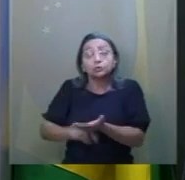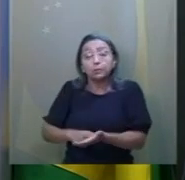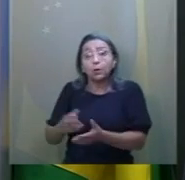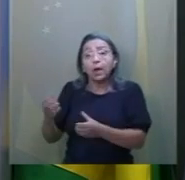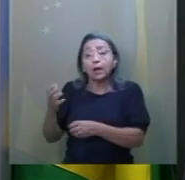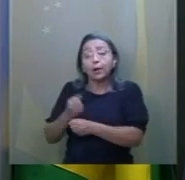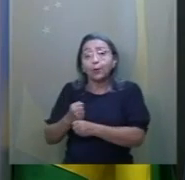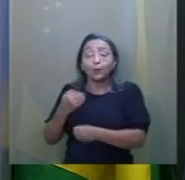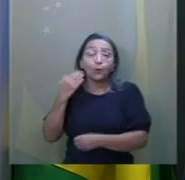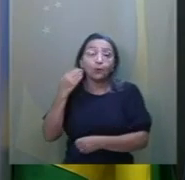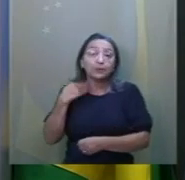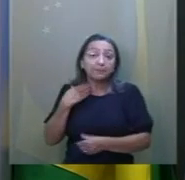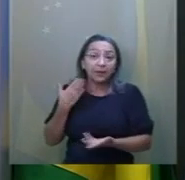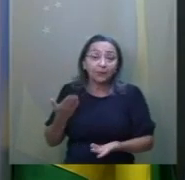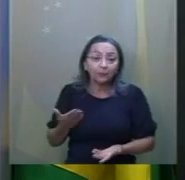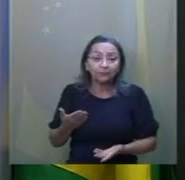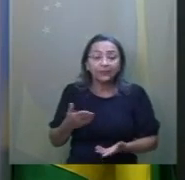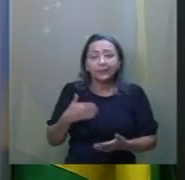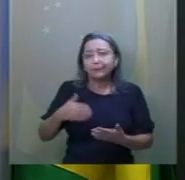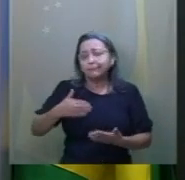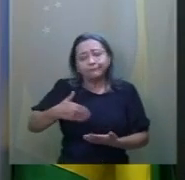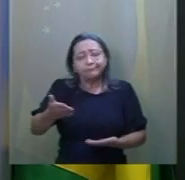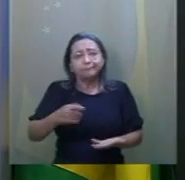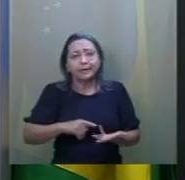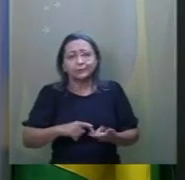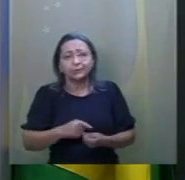bancárias e por aí vai. aí,